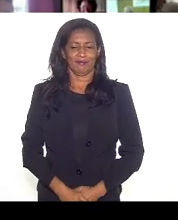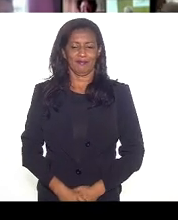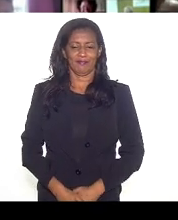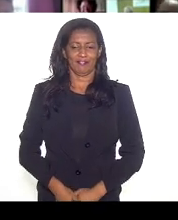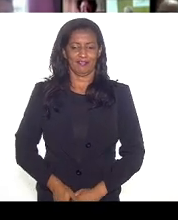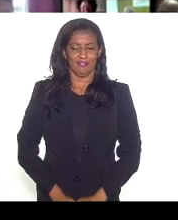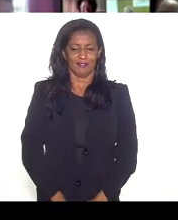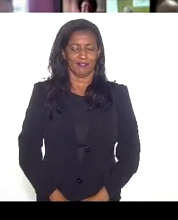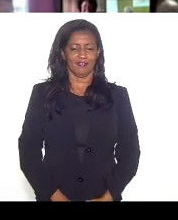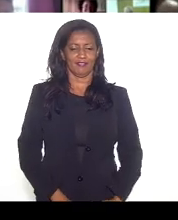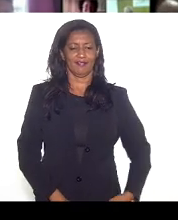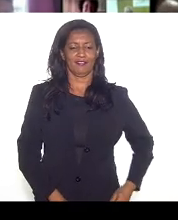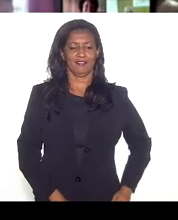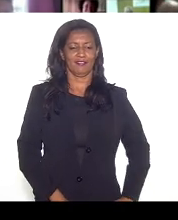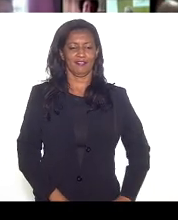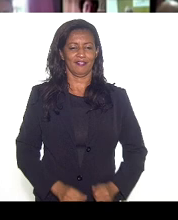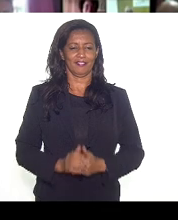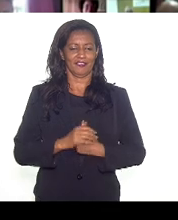Vamos lá, professor.